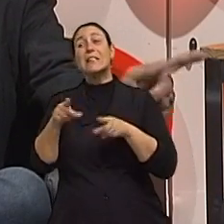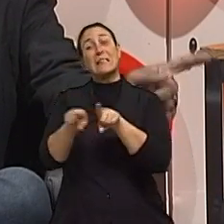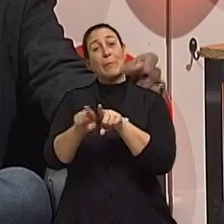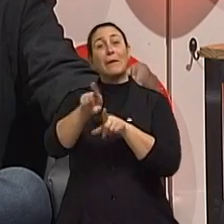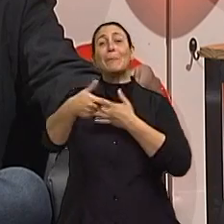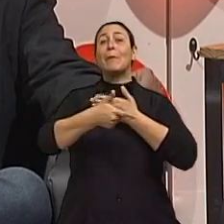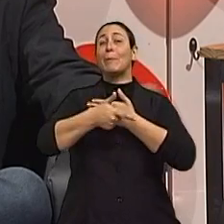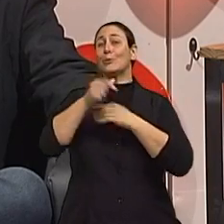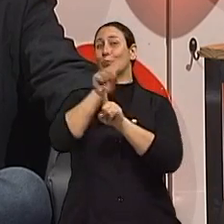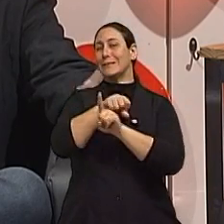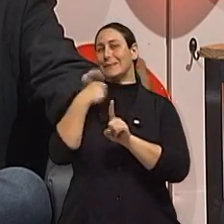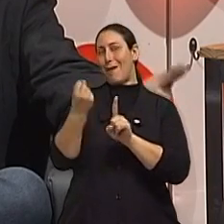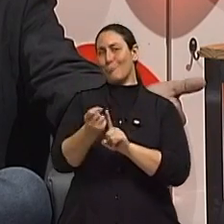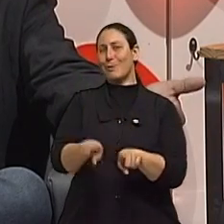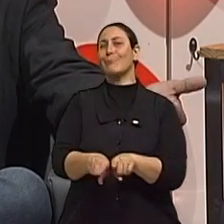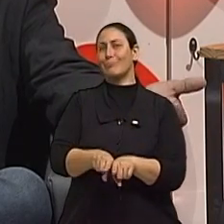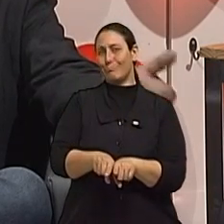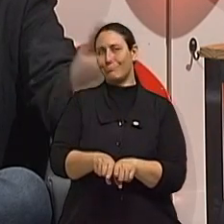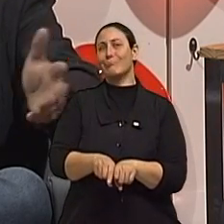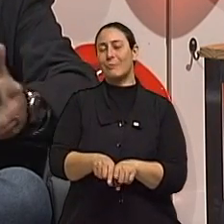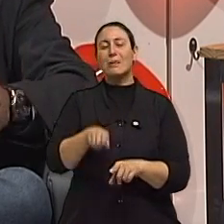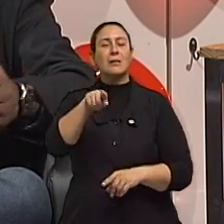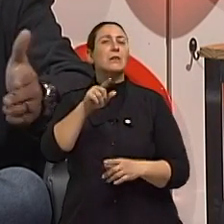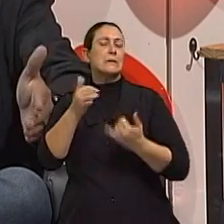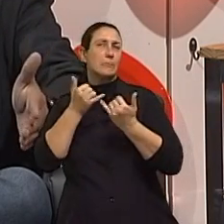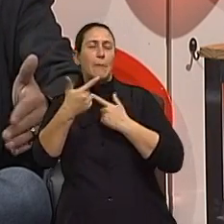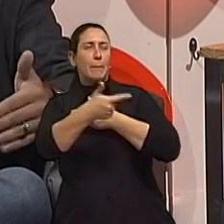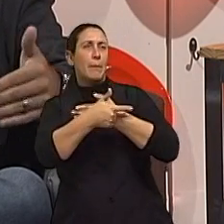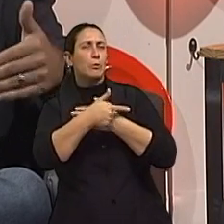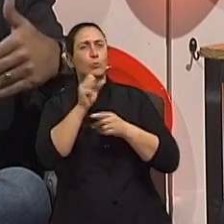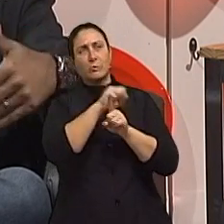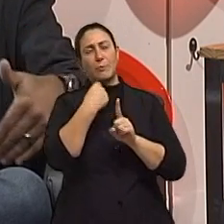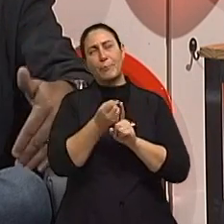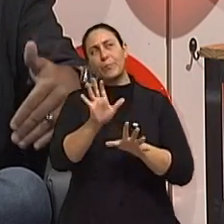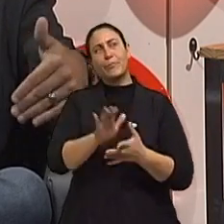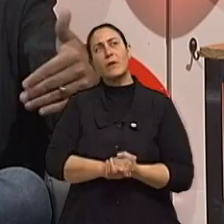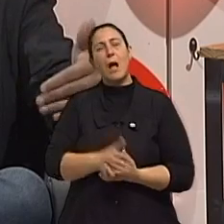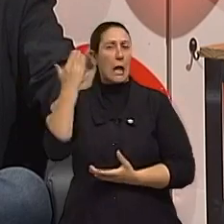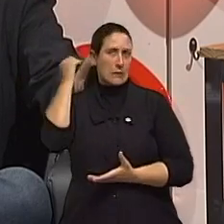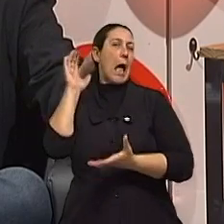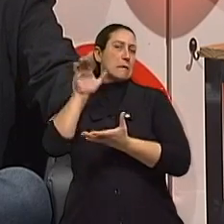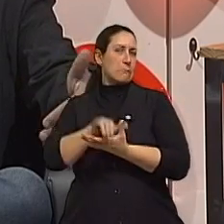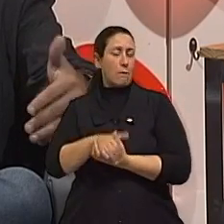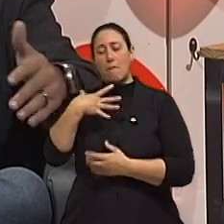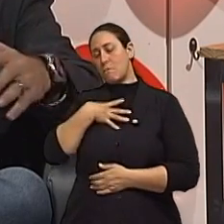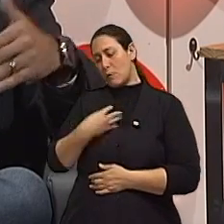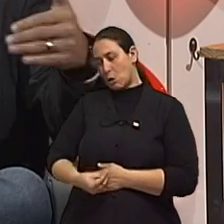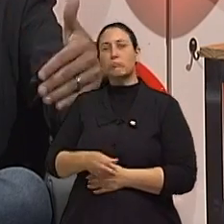E eles estão mudando e começa muito por aí. Quais são os papéis sociais que mudaram? Antes, casava, tinha filhos,